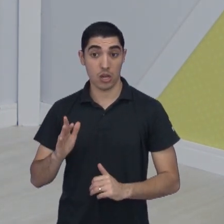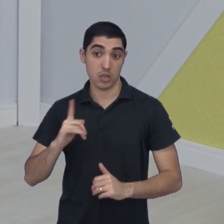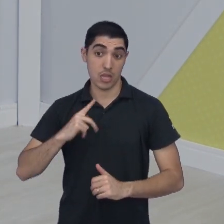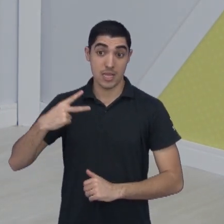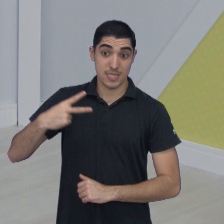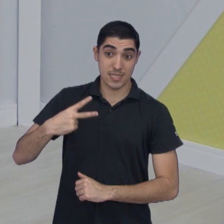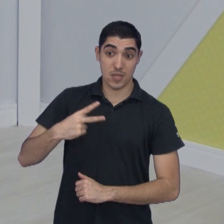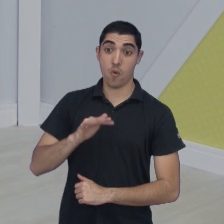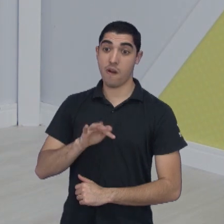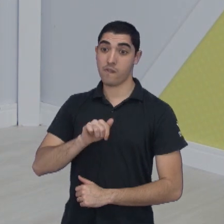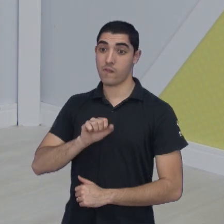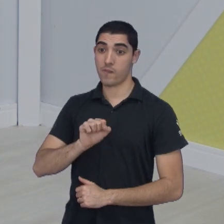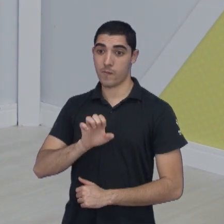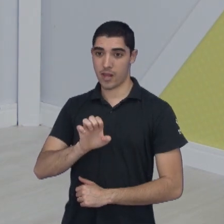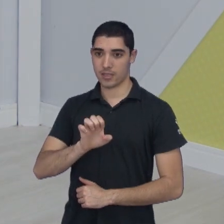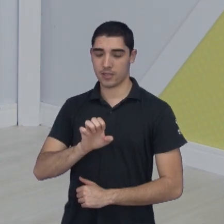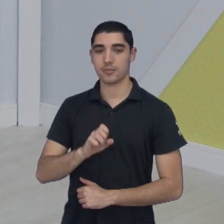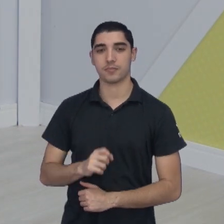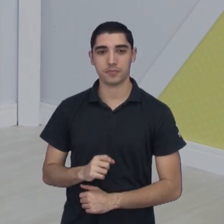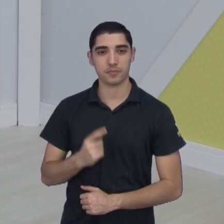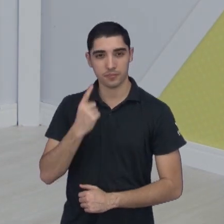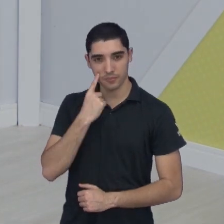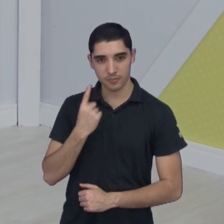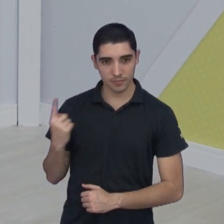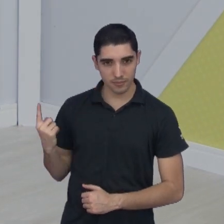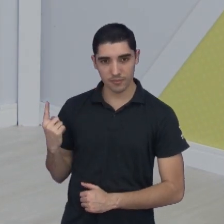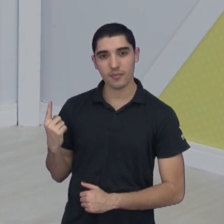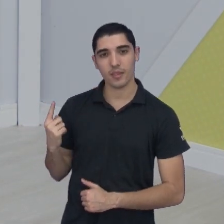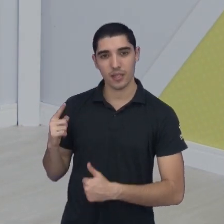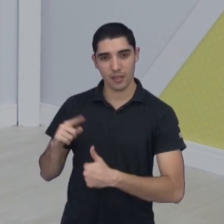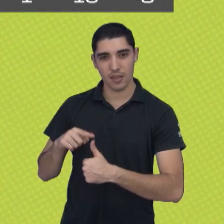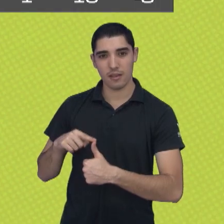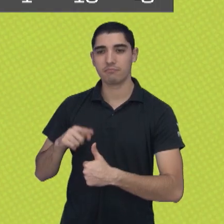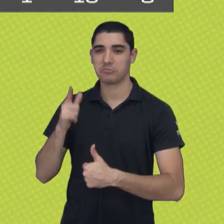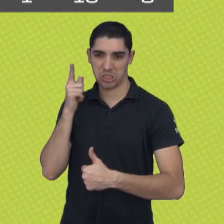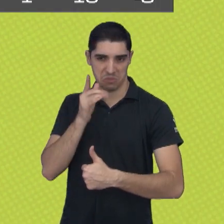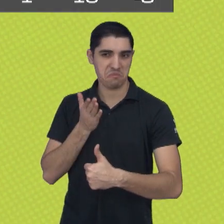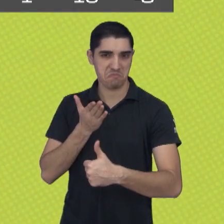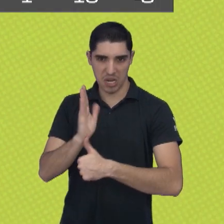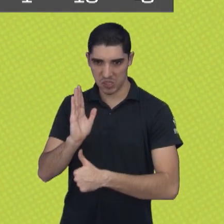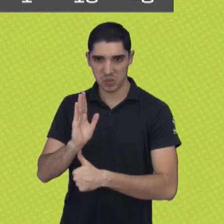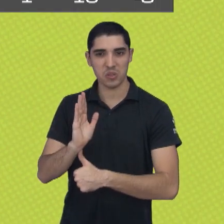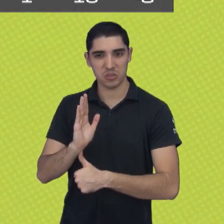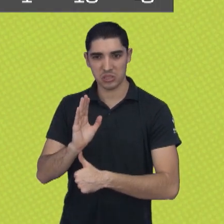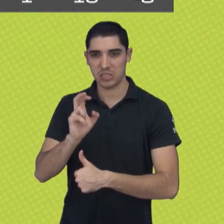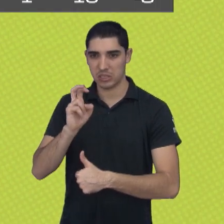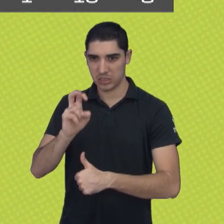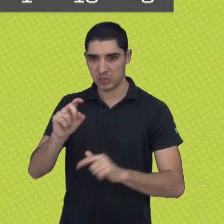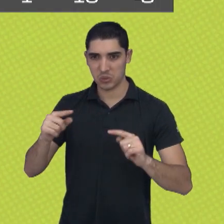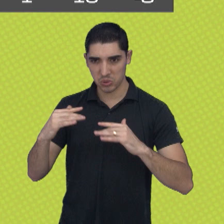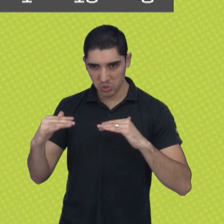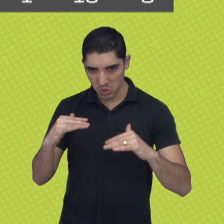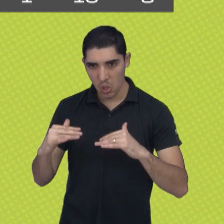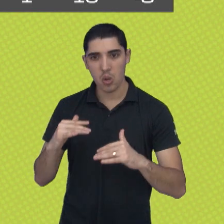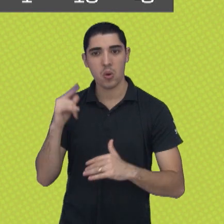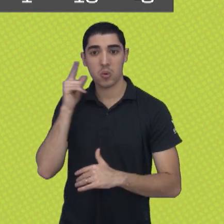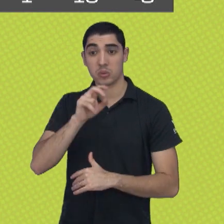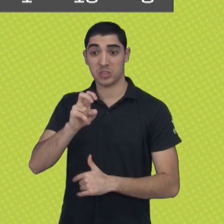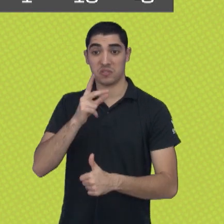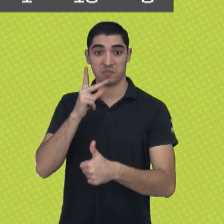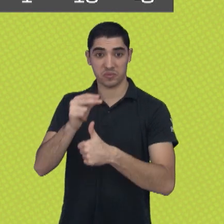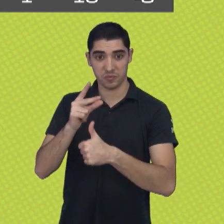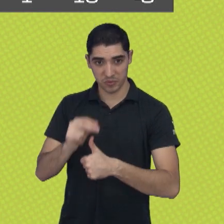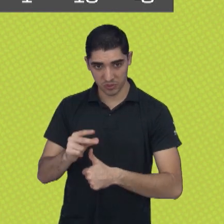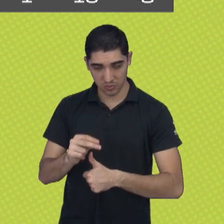fase da competição, é a última rodada. O Ibraxina, classificado, cinco jogos, cinco vitórias, está bem demais, tem 19 gols a favor, tomou três